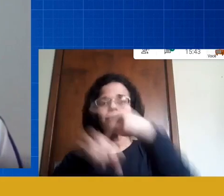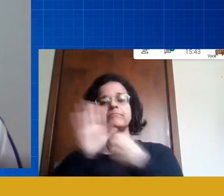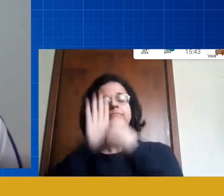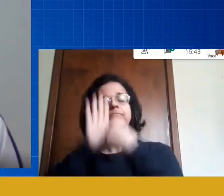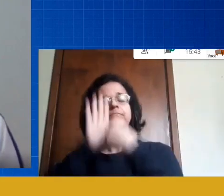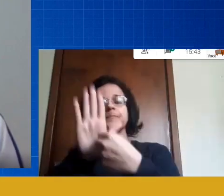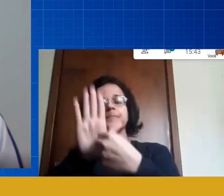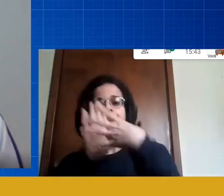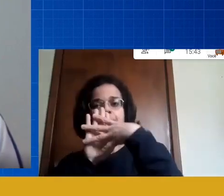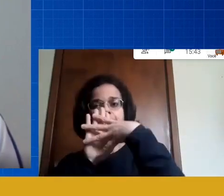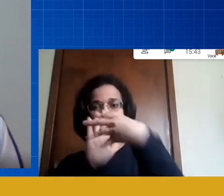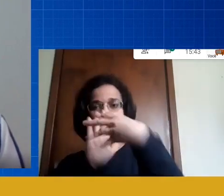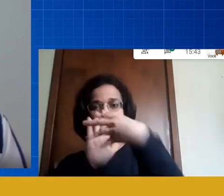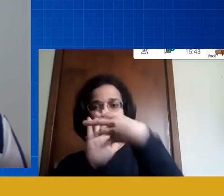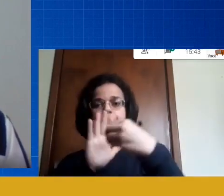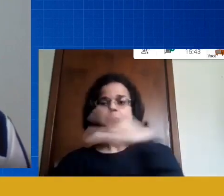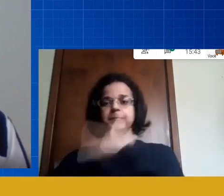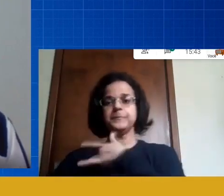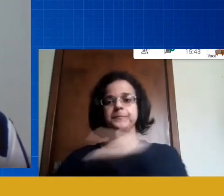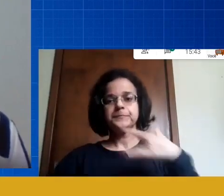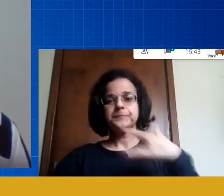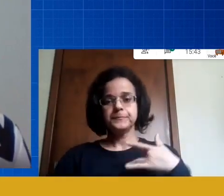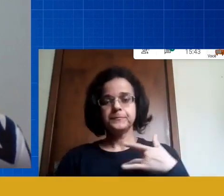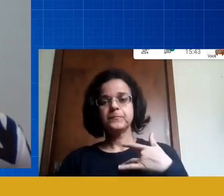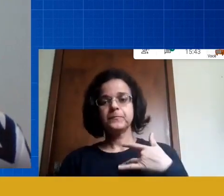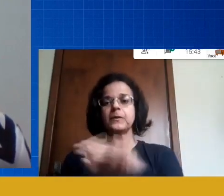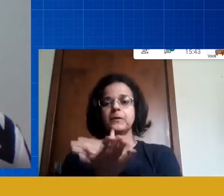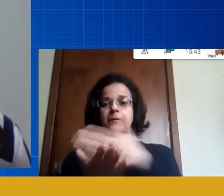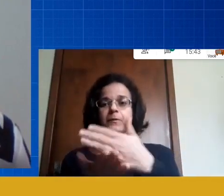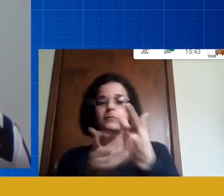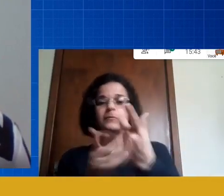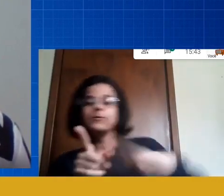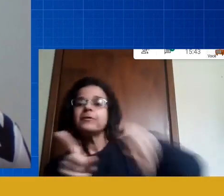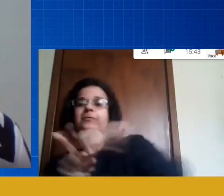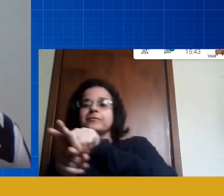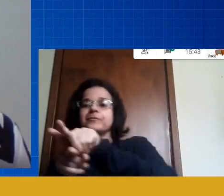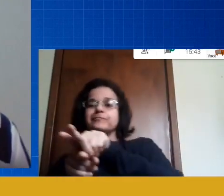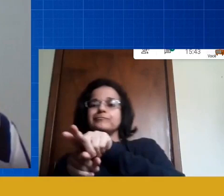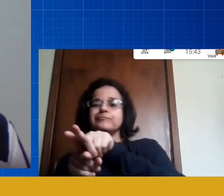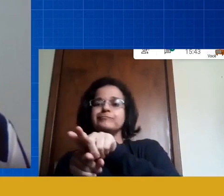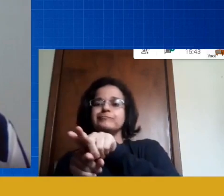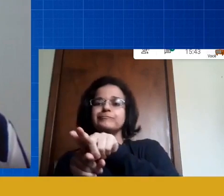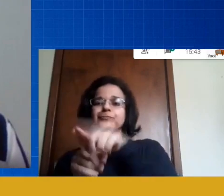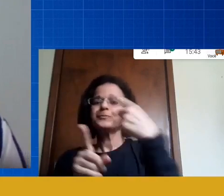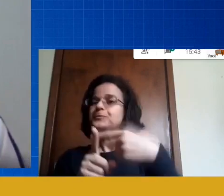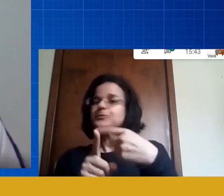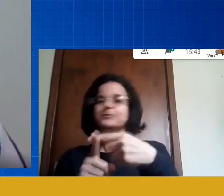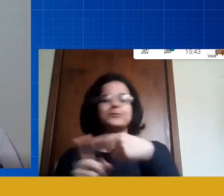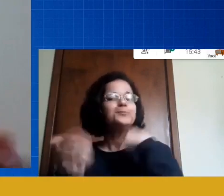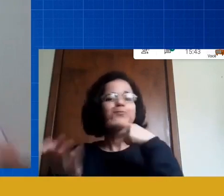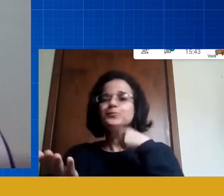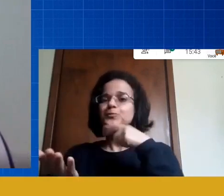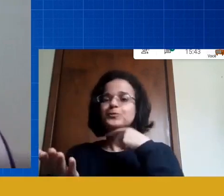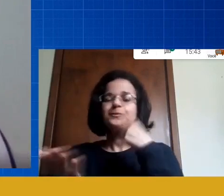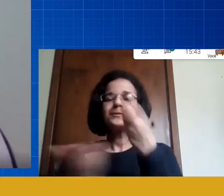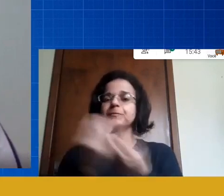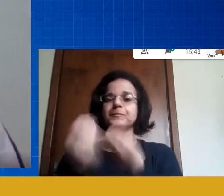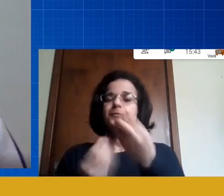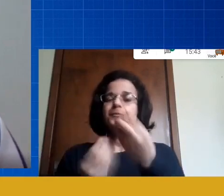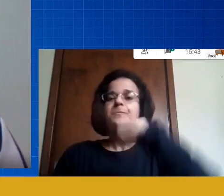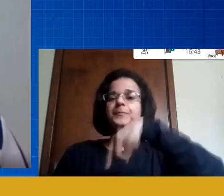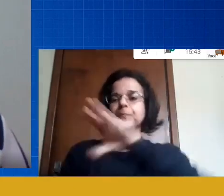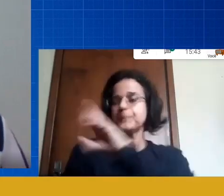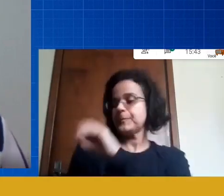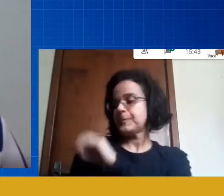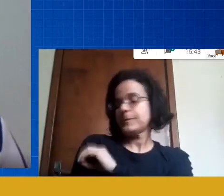em saúde isso começou teve que voltar pra trás porque não tem como a educação infantil como nós comentávamos